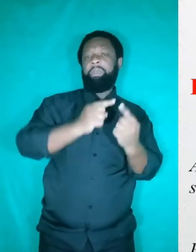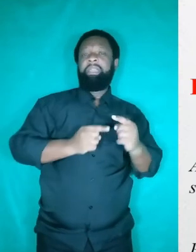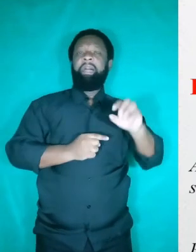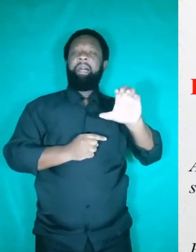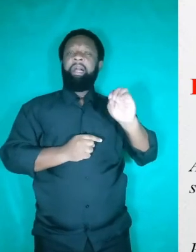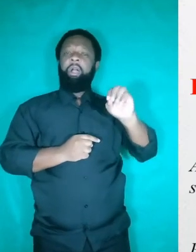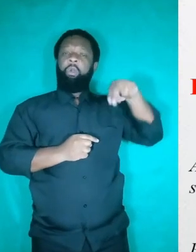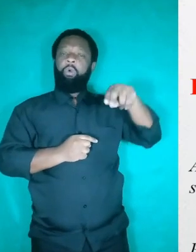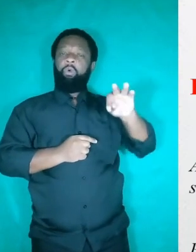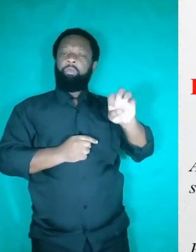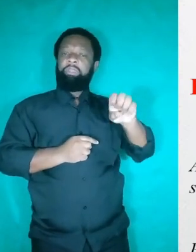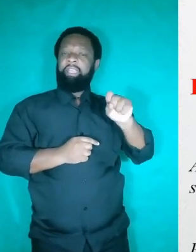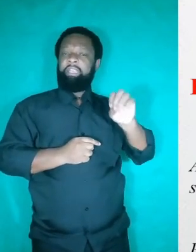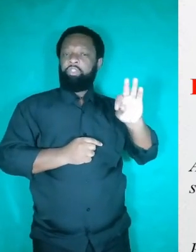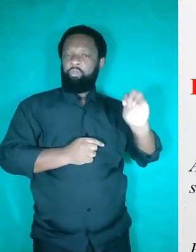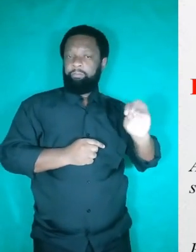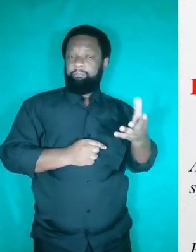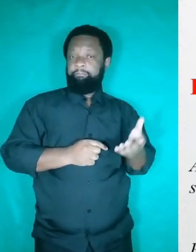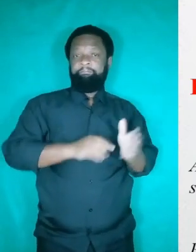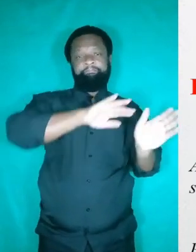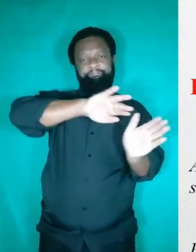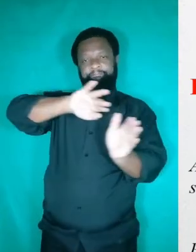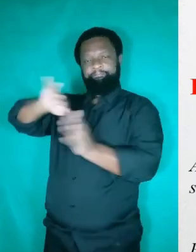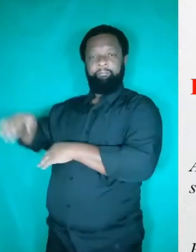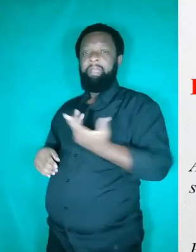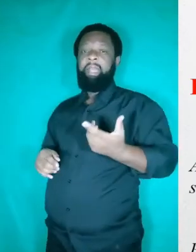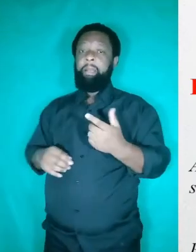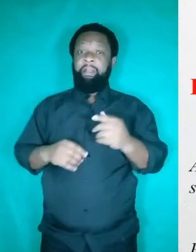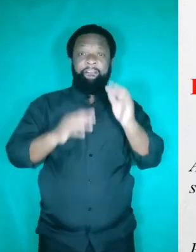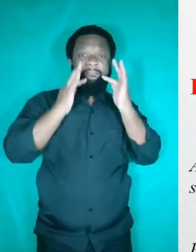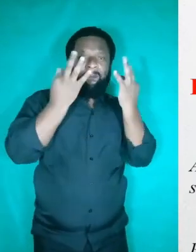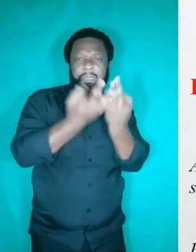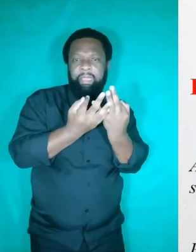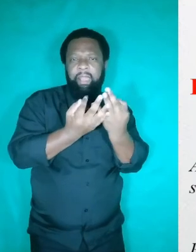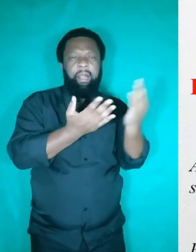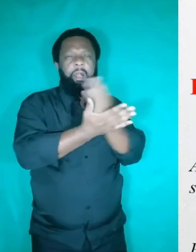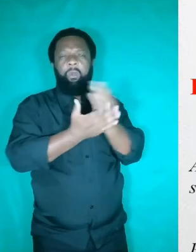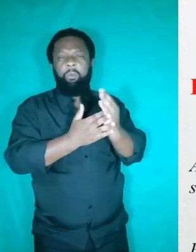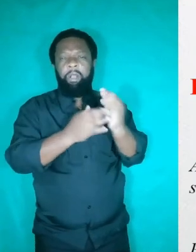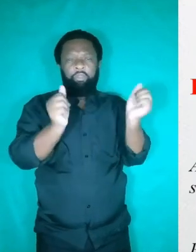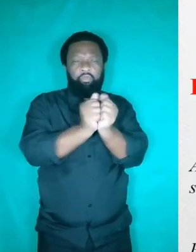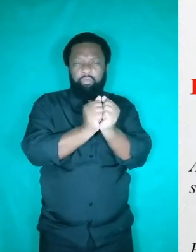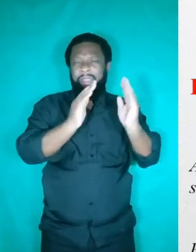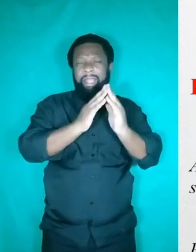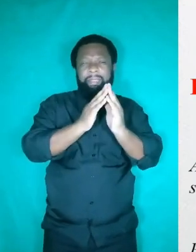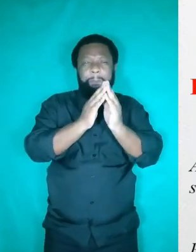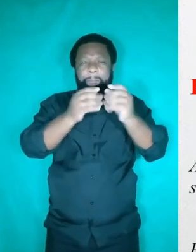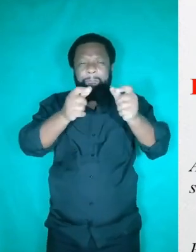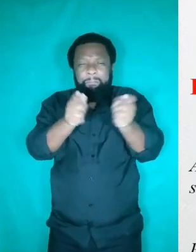o distanciamento social é muito difícil, pois a casa onde moram é pequena, com poucos cômodos. Aqui, o uso está